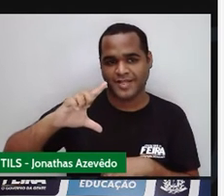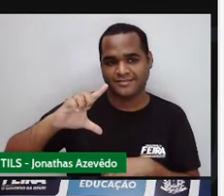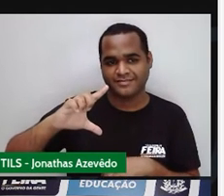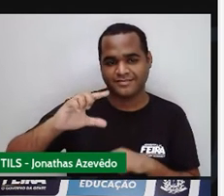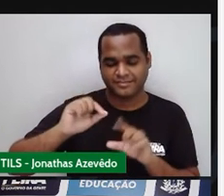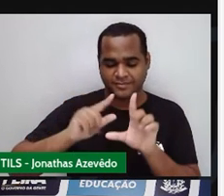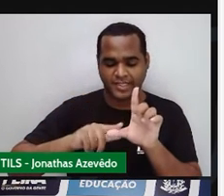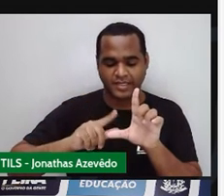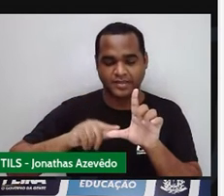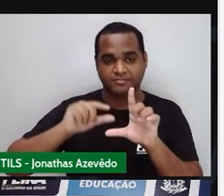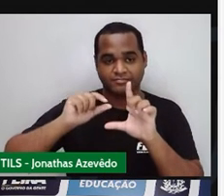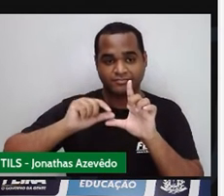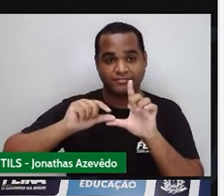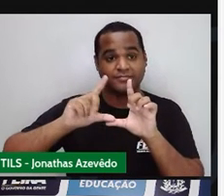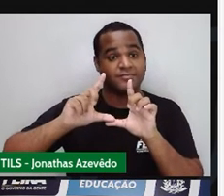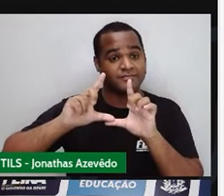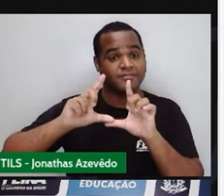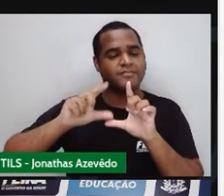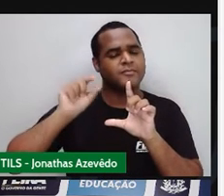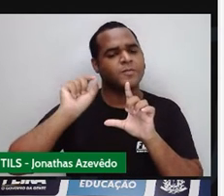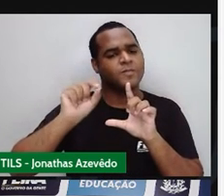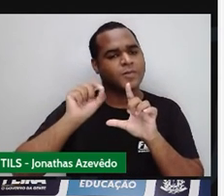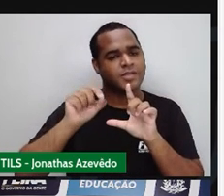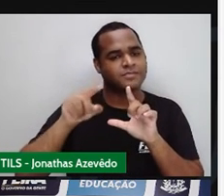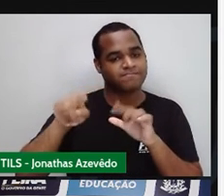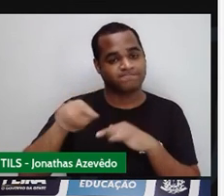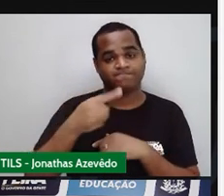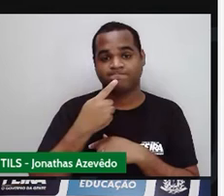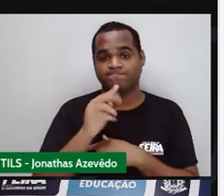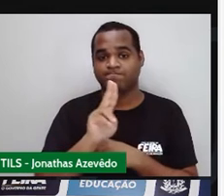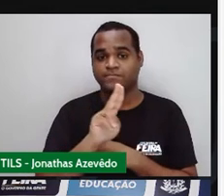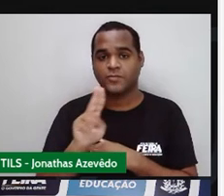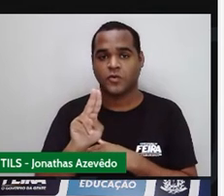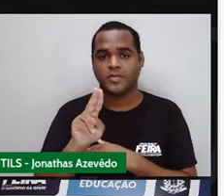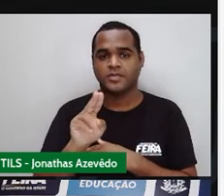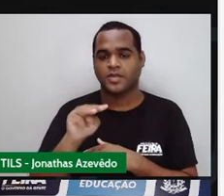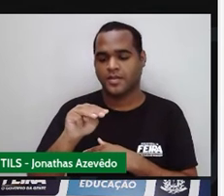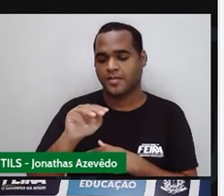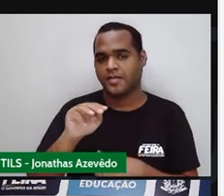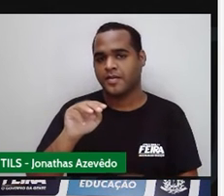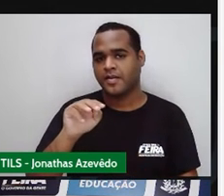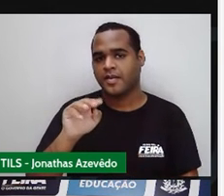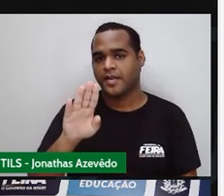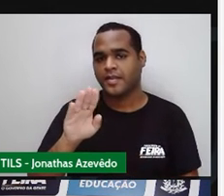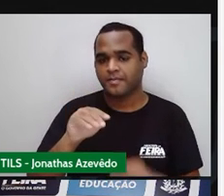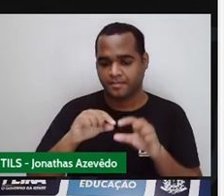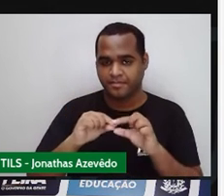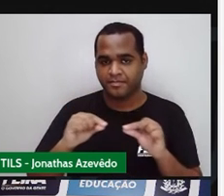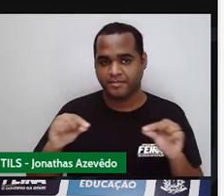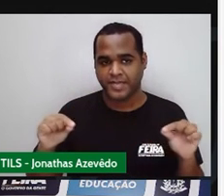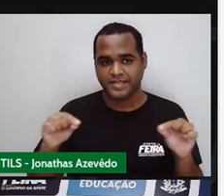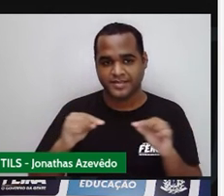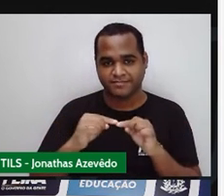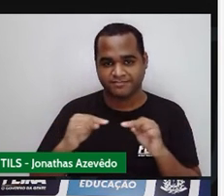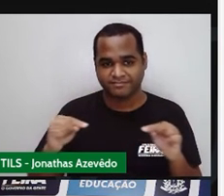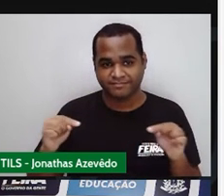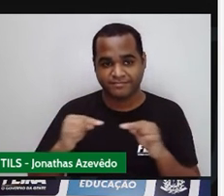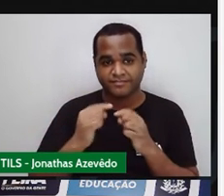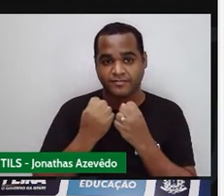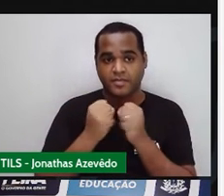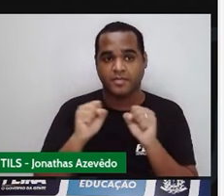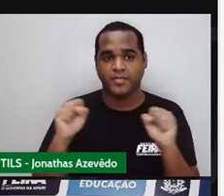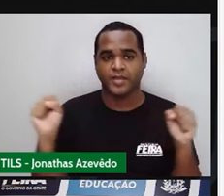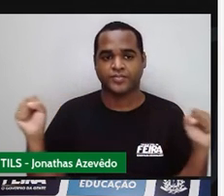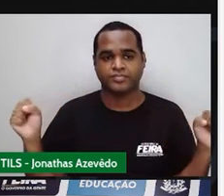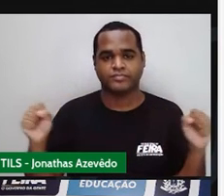maiúsculo. Esse B maiúsculo é chamado de medida da base maior do trapézio. A